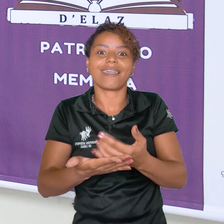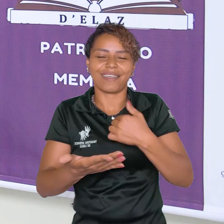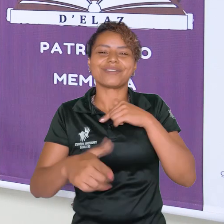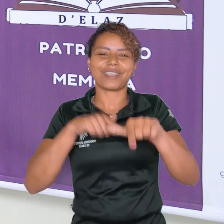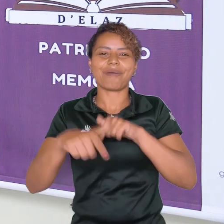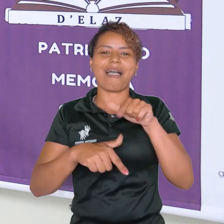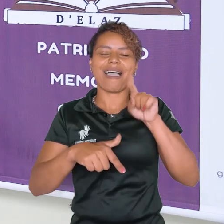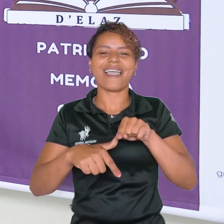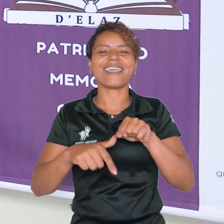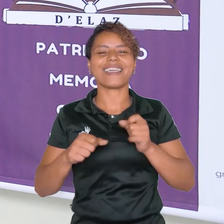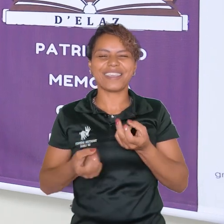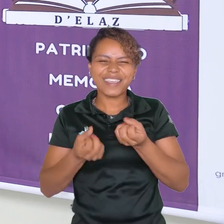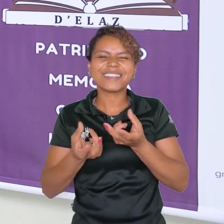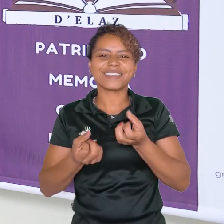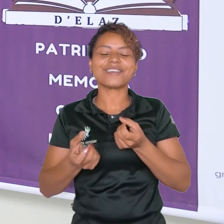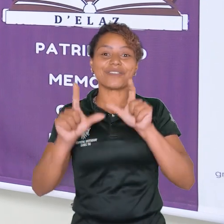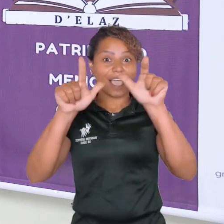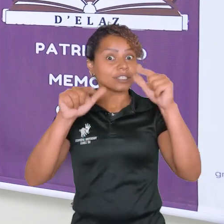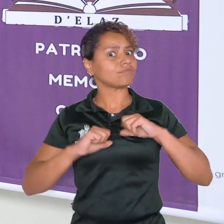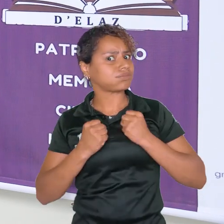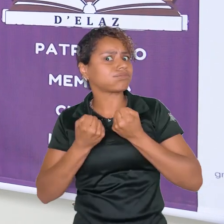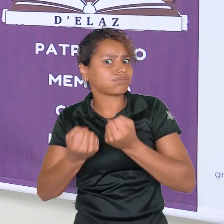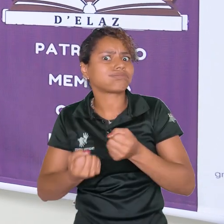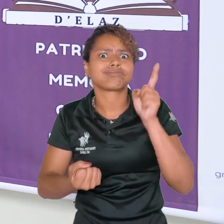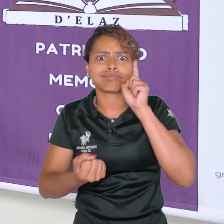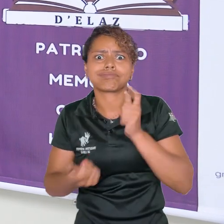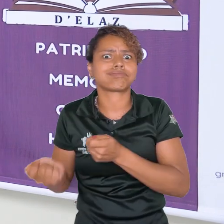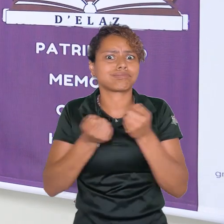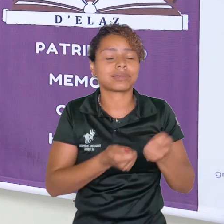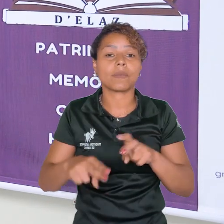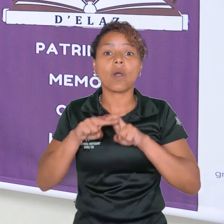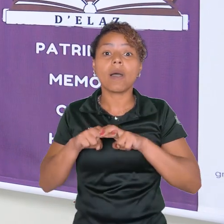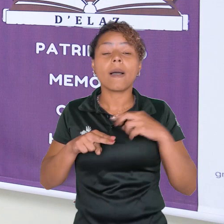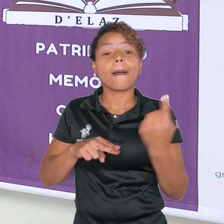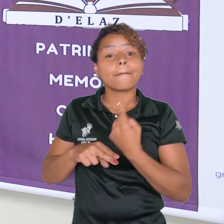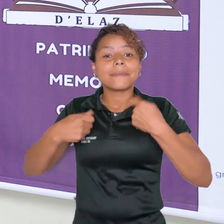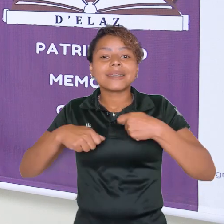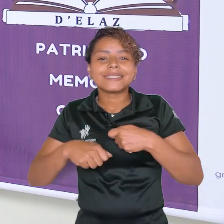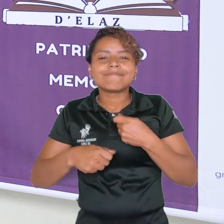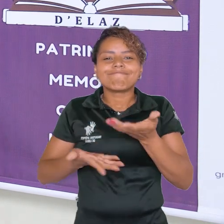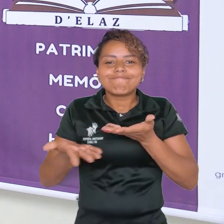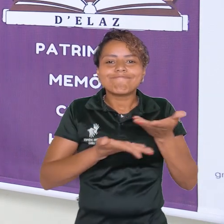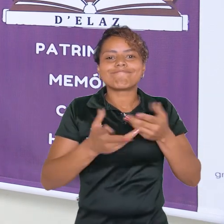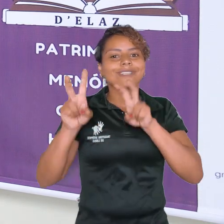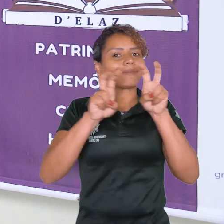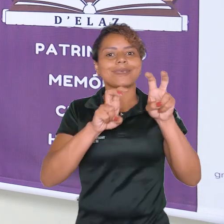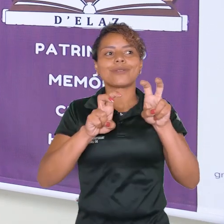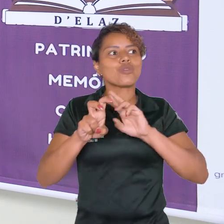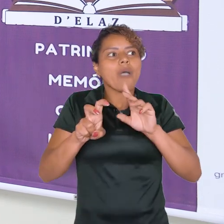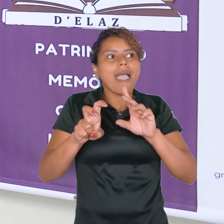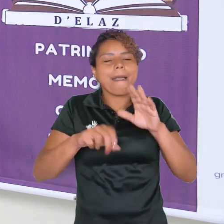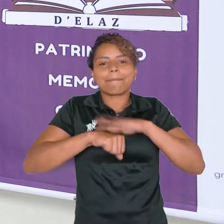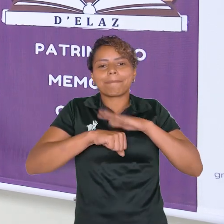porque, a todo momento, você acaba tendo que lidar com circunstâncias que não dependem da gente. A gente depende de países que estão fechando, estão